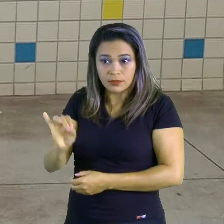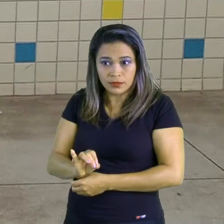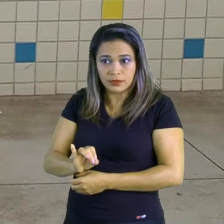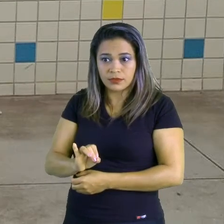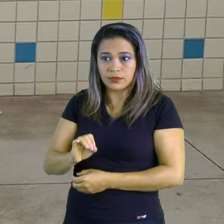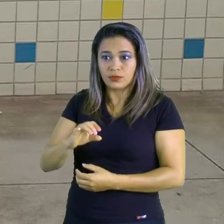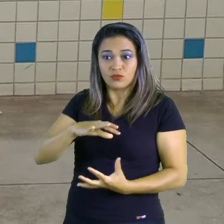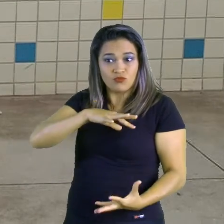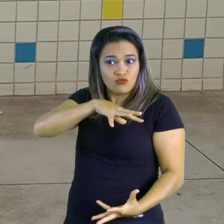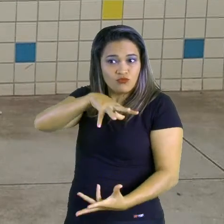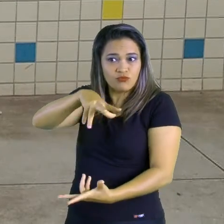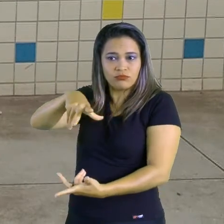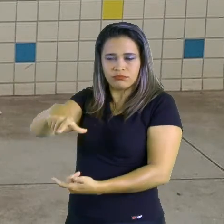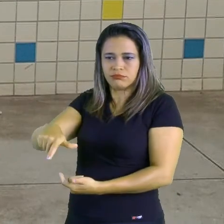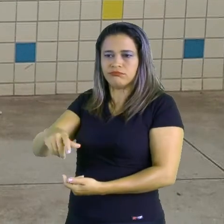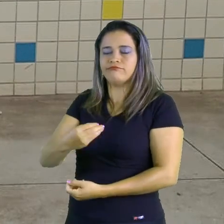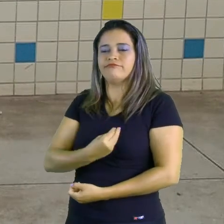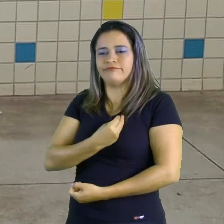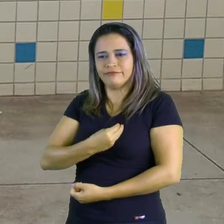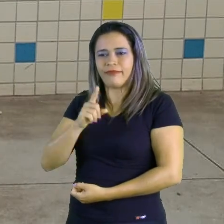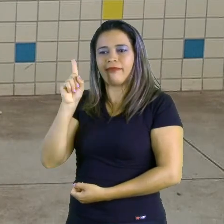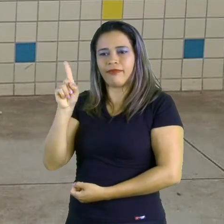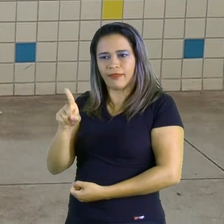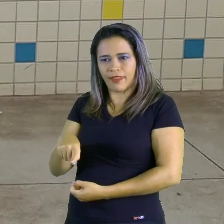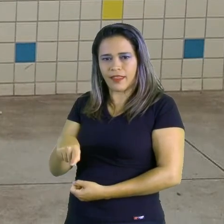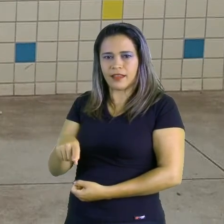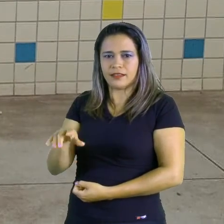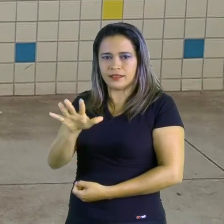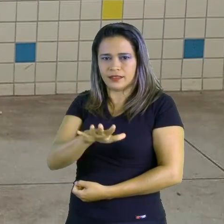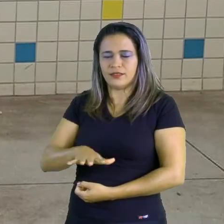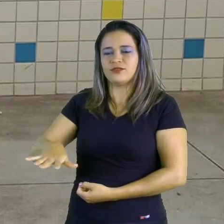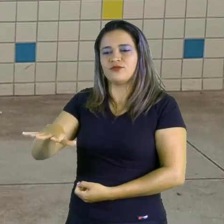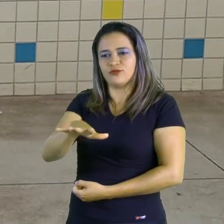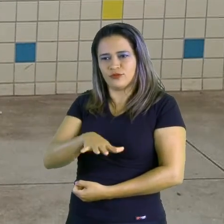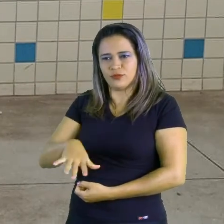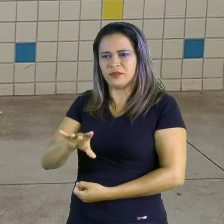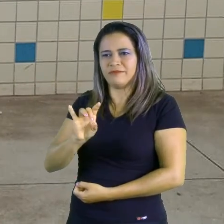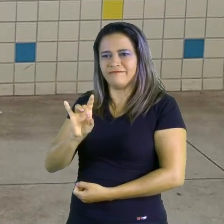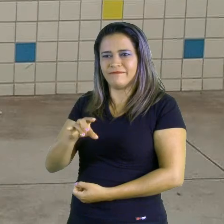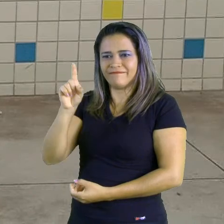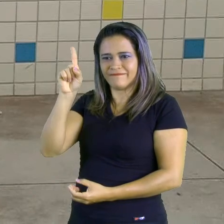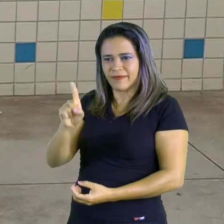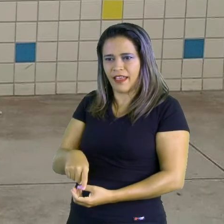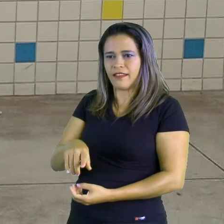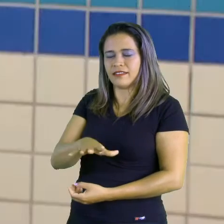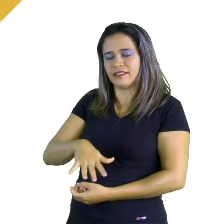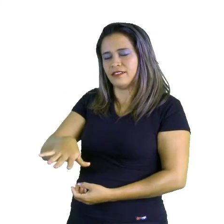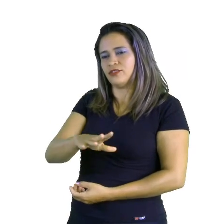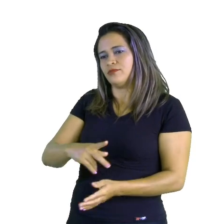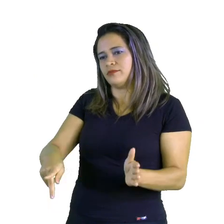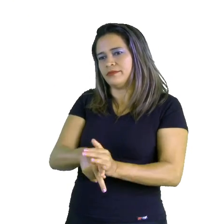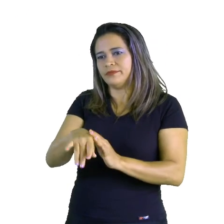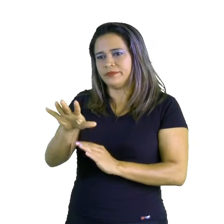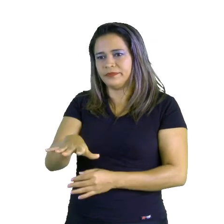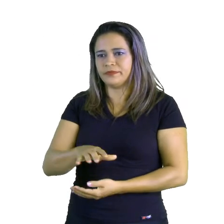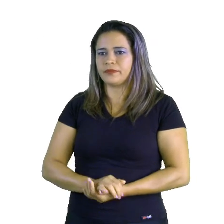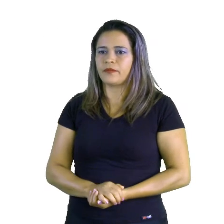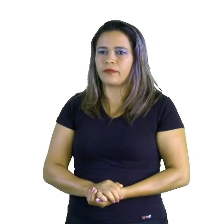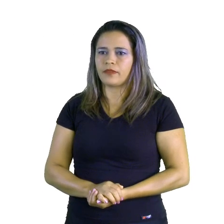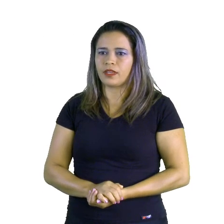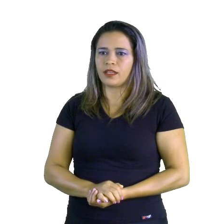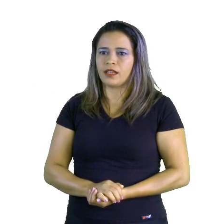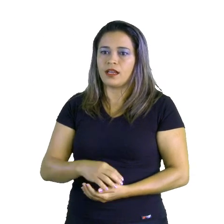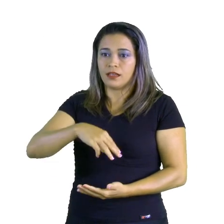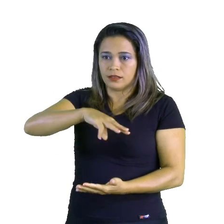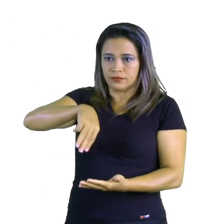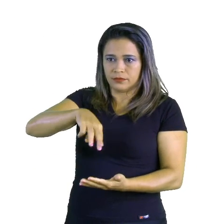jazidas de petróleo mundial, se encontram nesse continente e, especificamente, nessa região. A Ásia Meridional,